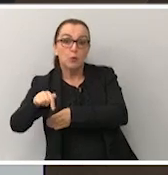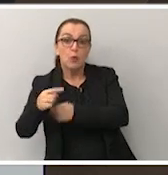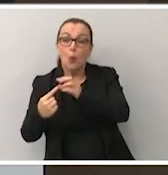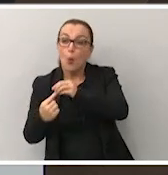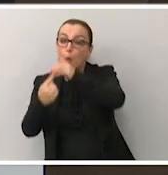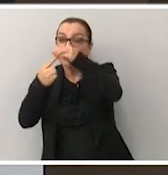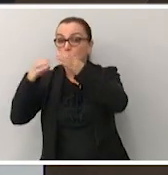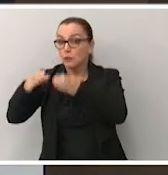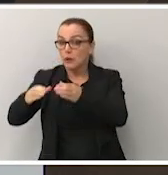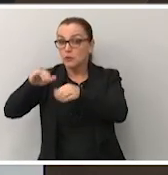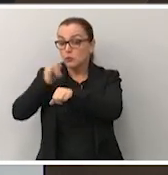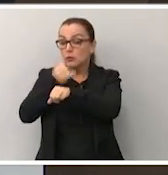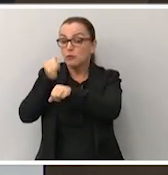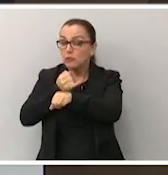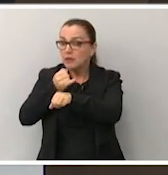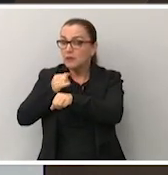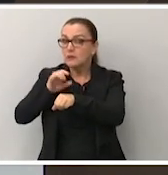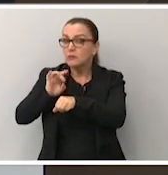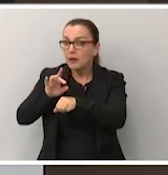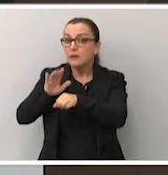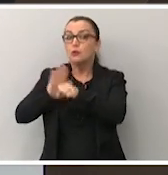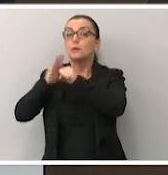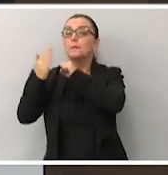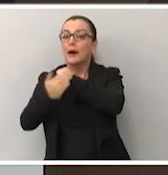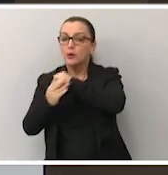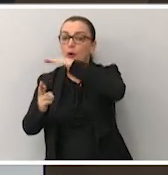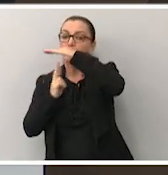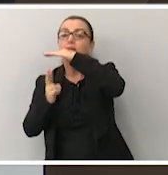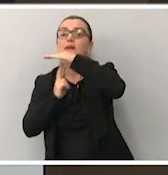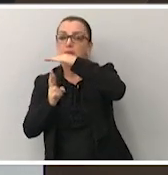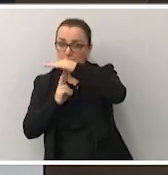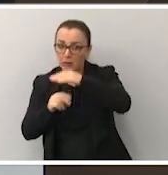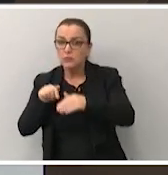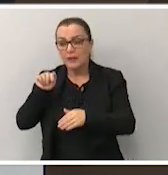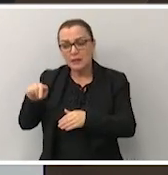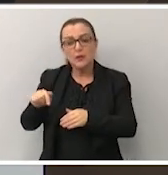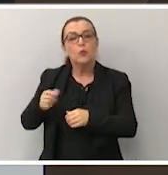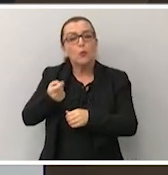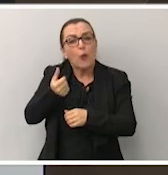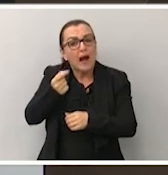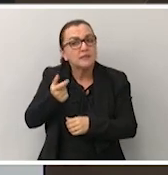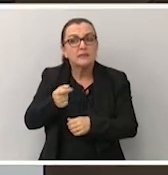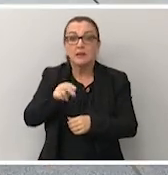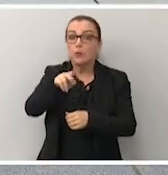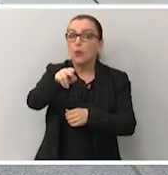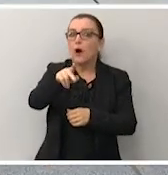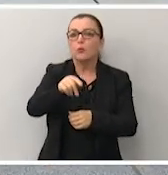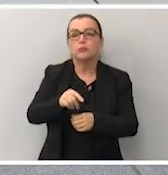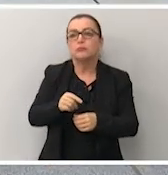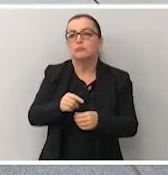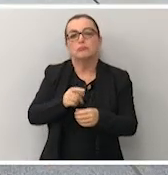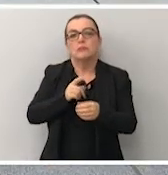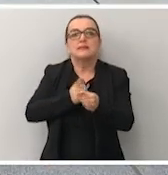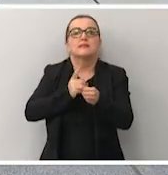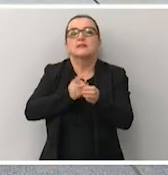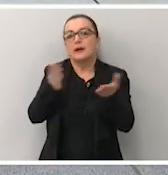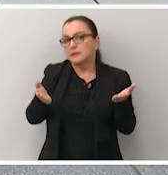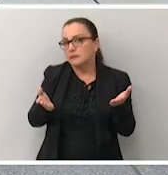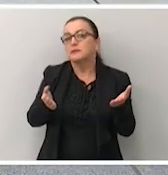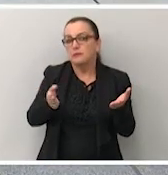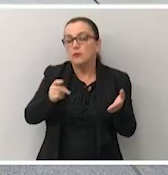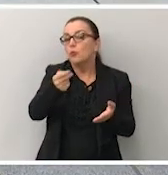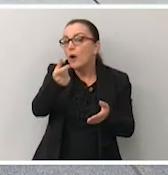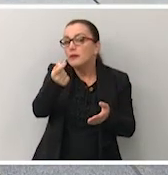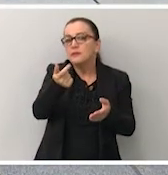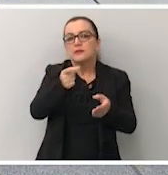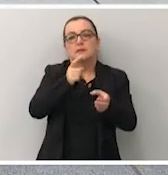sessão eleitoral, um único local de votação, ali no bairro Nita Garibaldi, quase compreende o município. É quase a